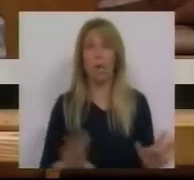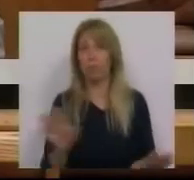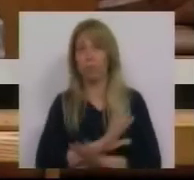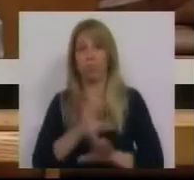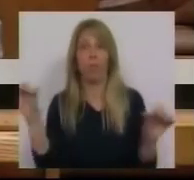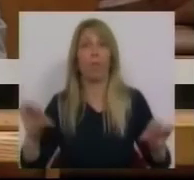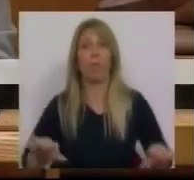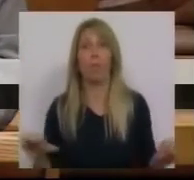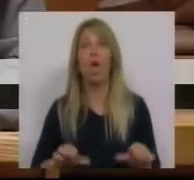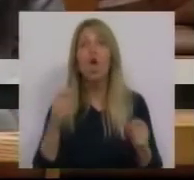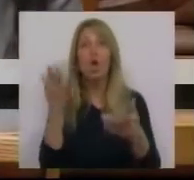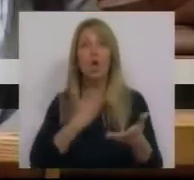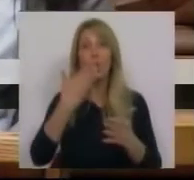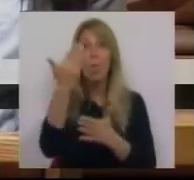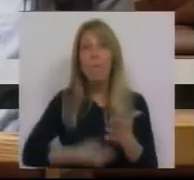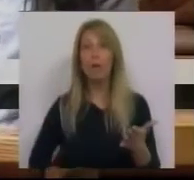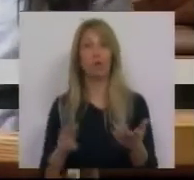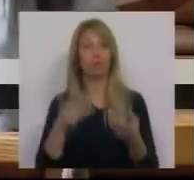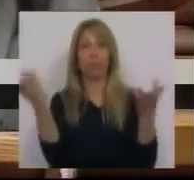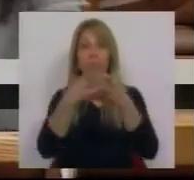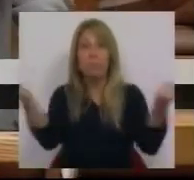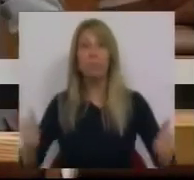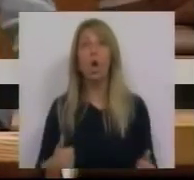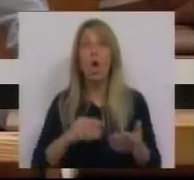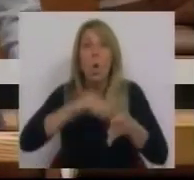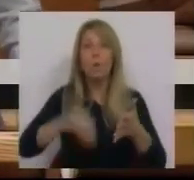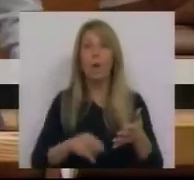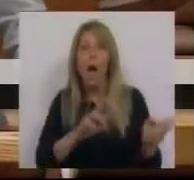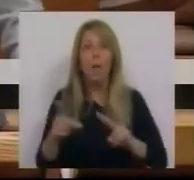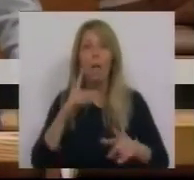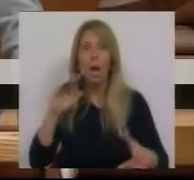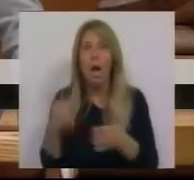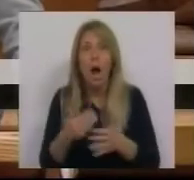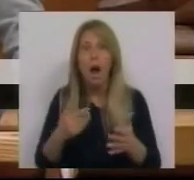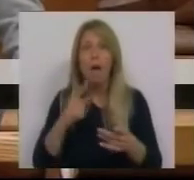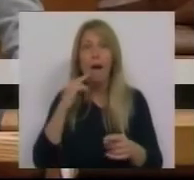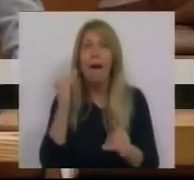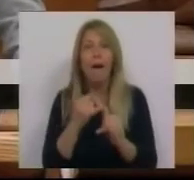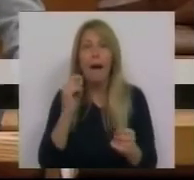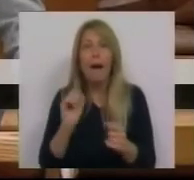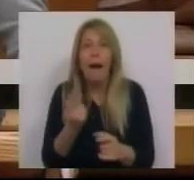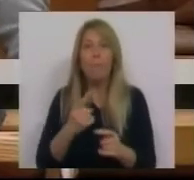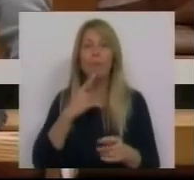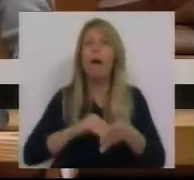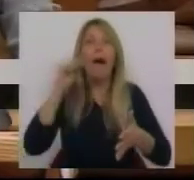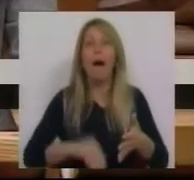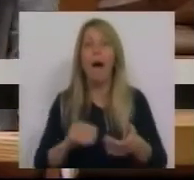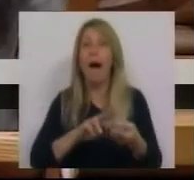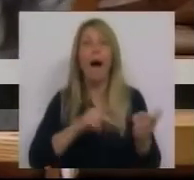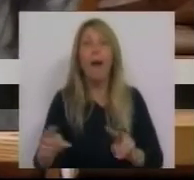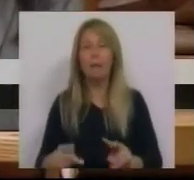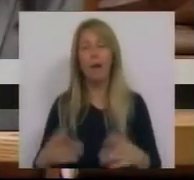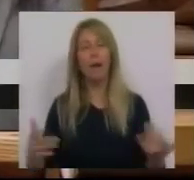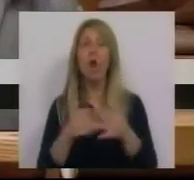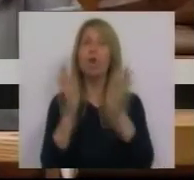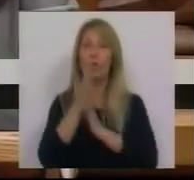contratos alterados à última da hora, tudo foi feito para proteger a Ministra, verdadeira juíza em causa própria e neste processo. Tudo foi feito para resguardar a